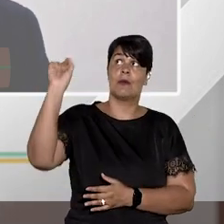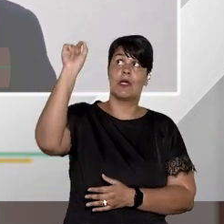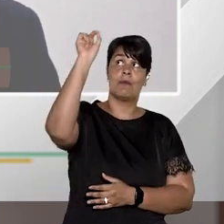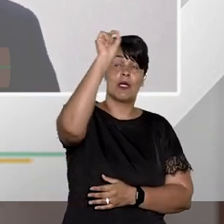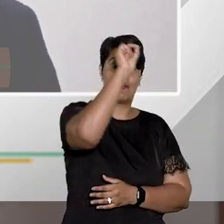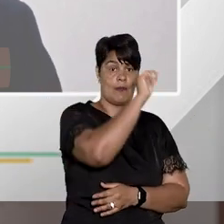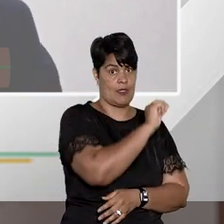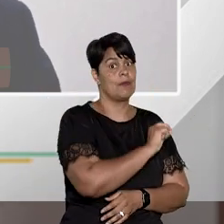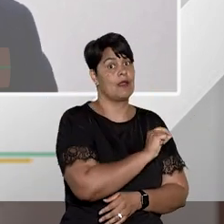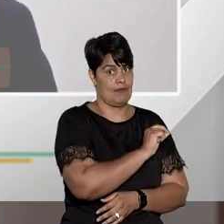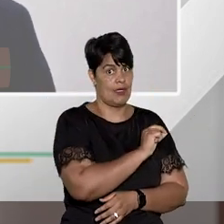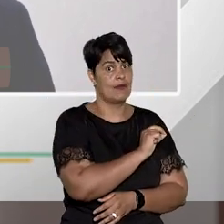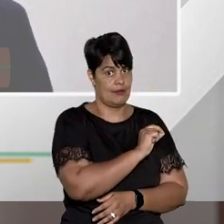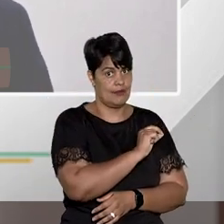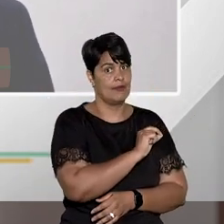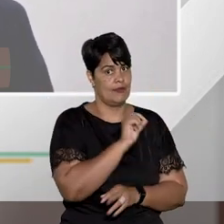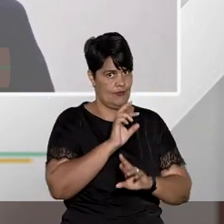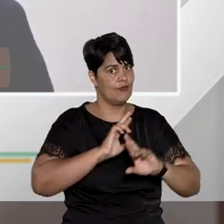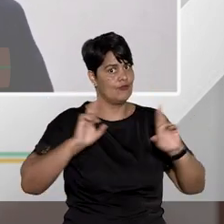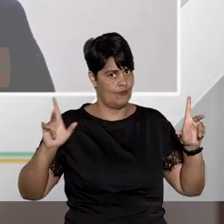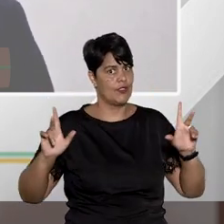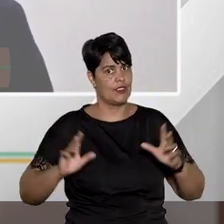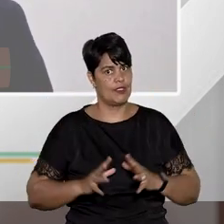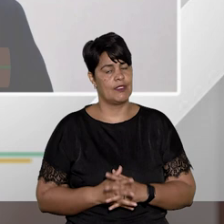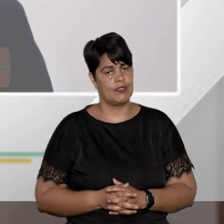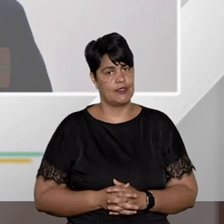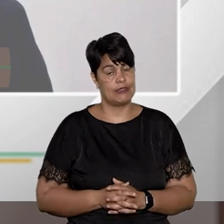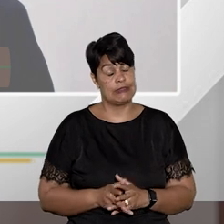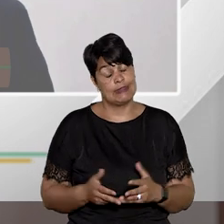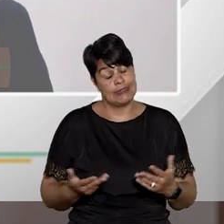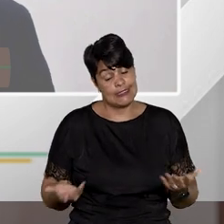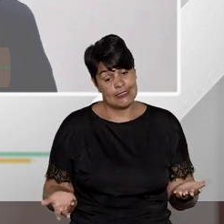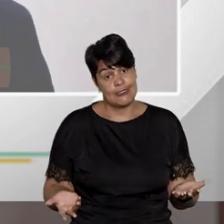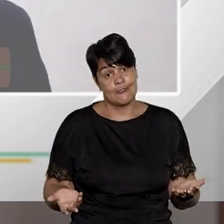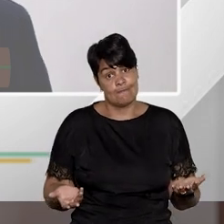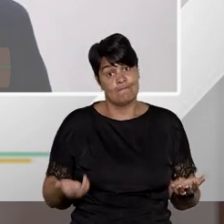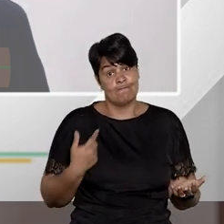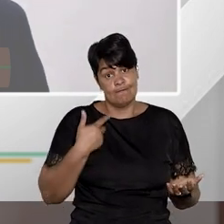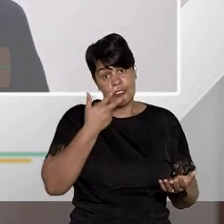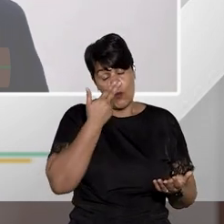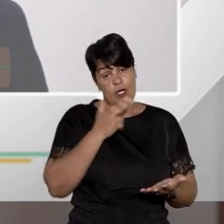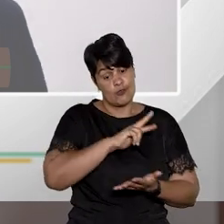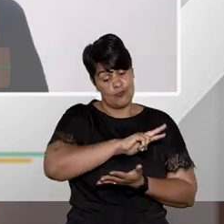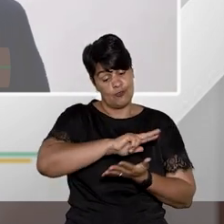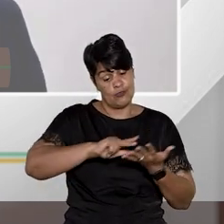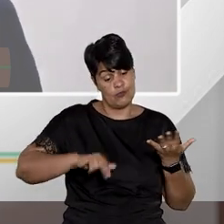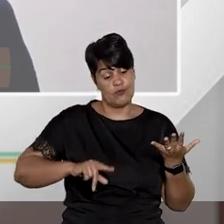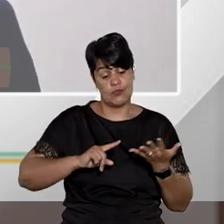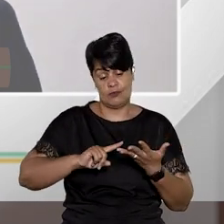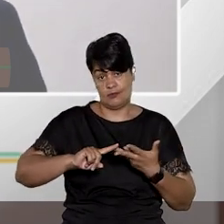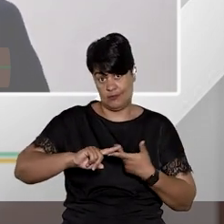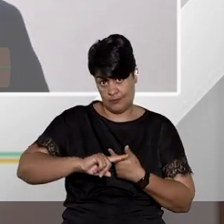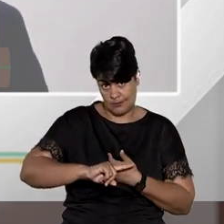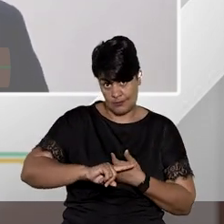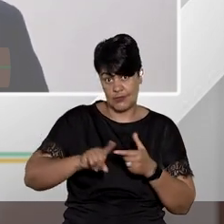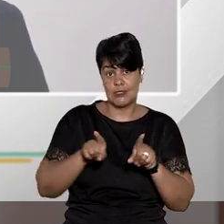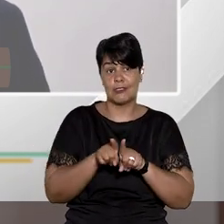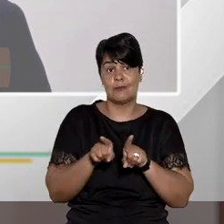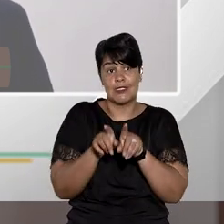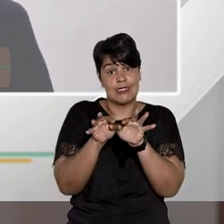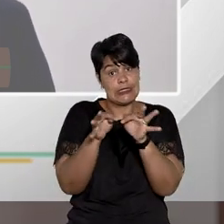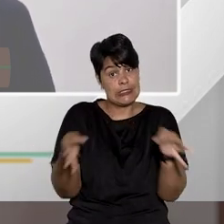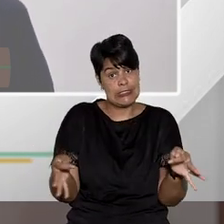de segundo grau para chegar no STJ aí é muito diferente realmente então assim é multifatorial e não é simples de resolver